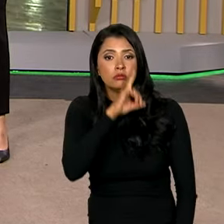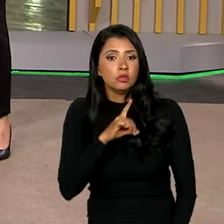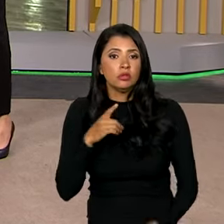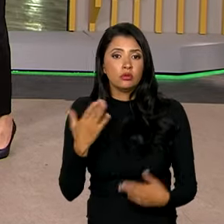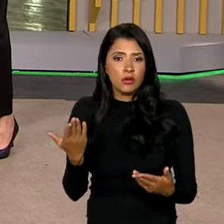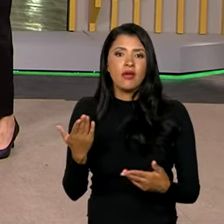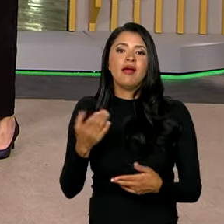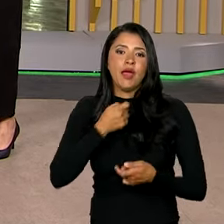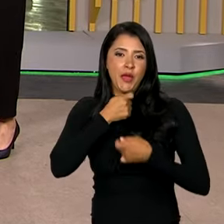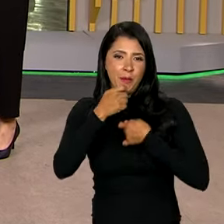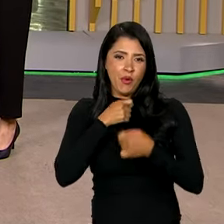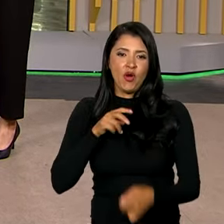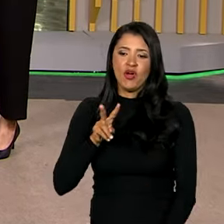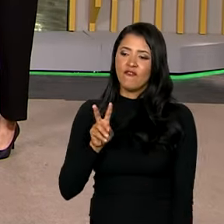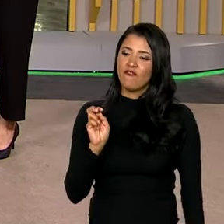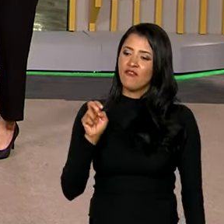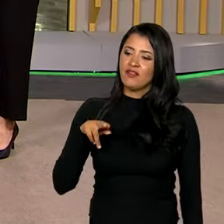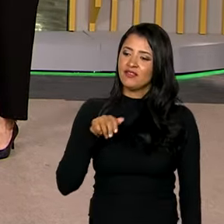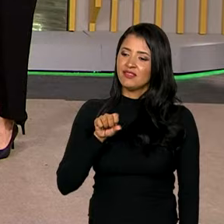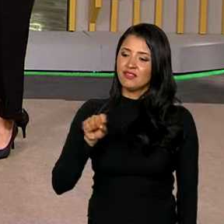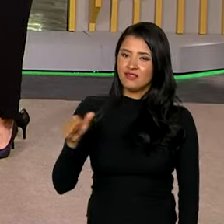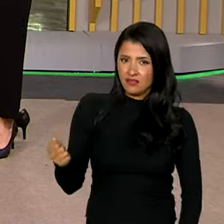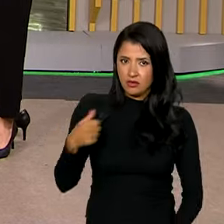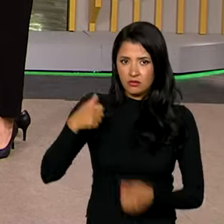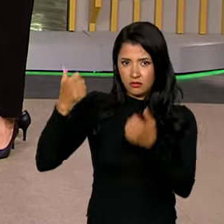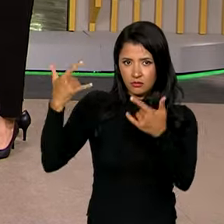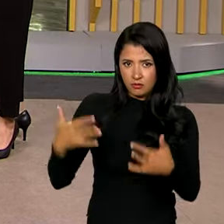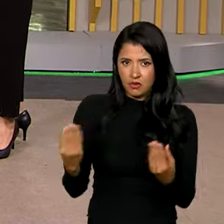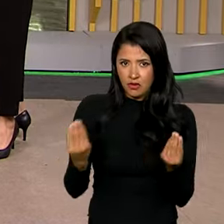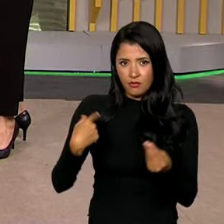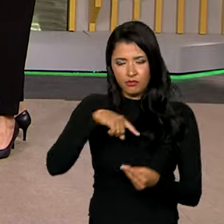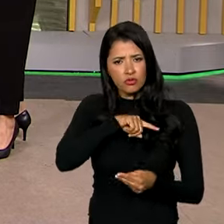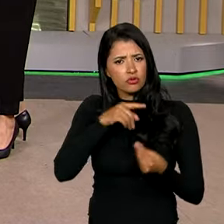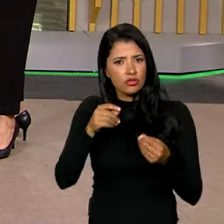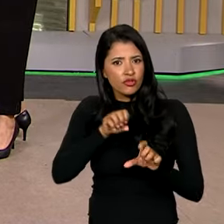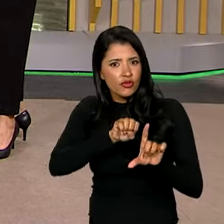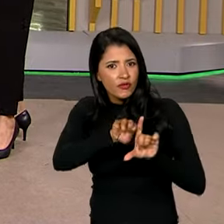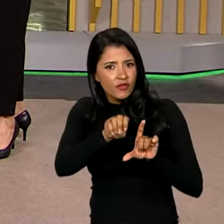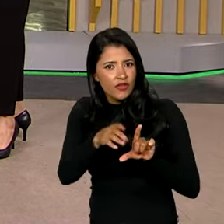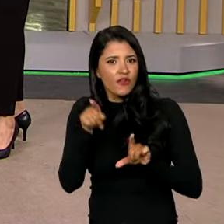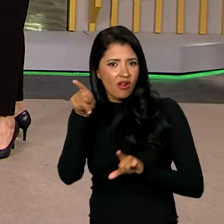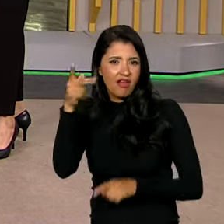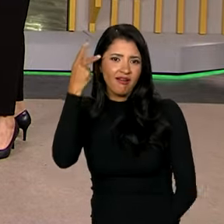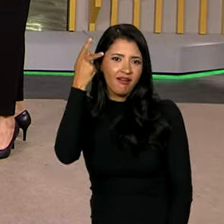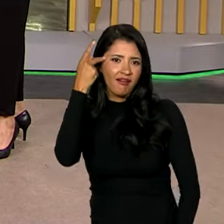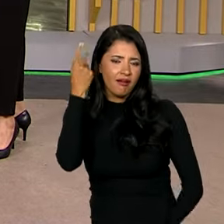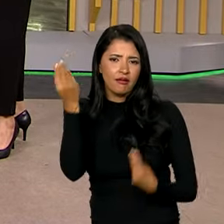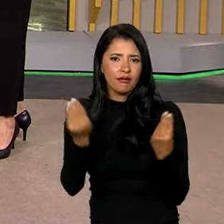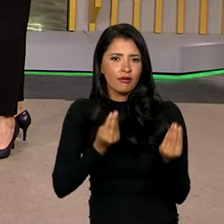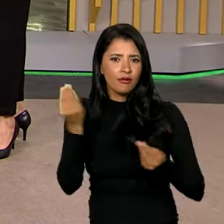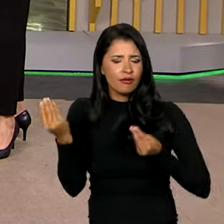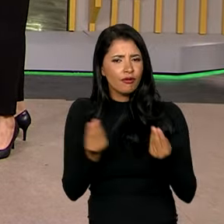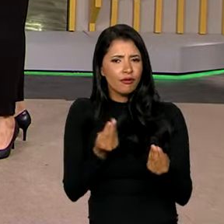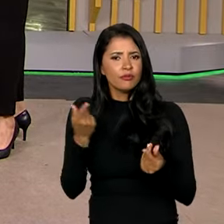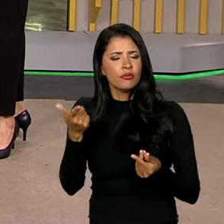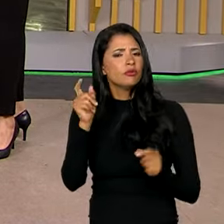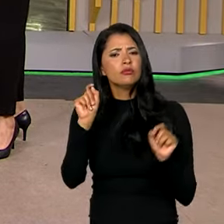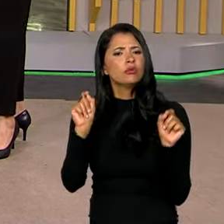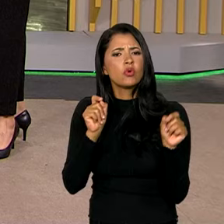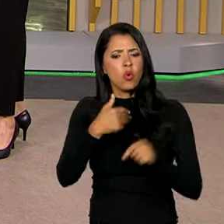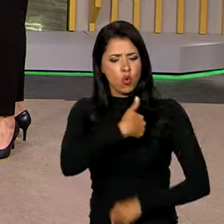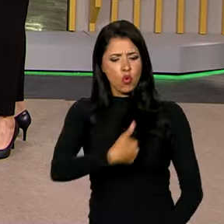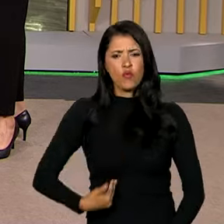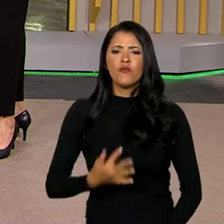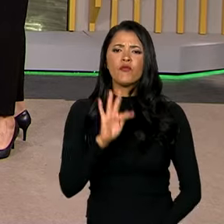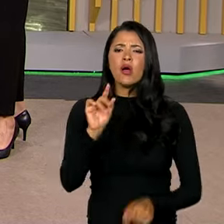E a repórter Vanessa Casalino atualiza essa situação pra gente, ao vivo, direto de São Paulo, e conta com o que o governo